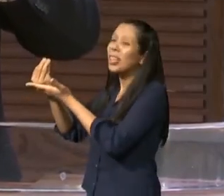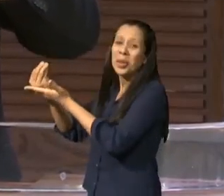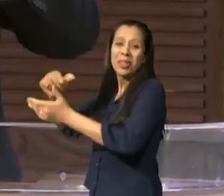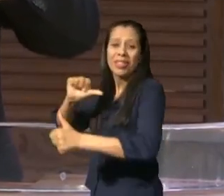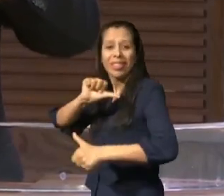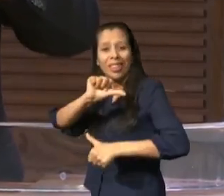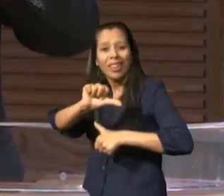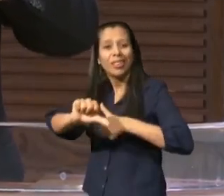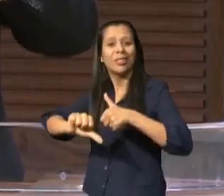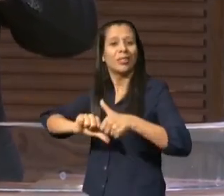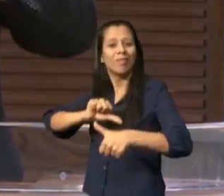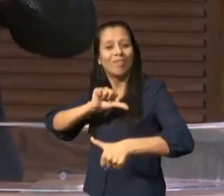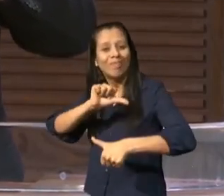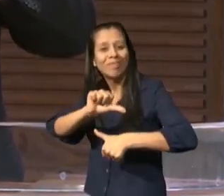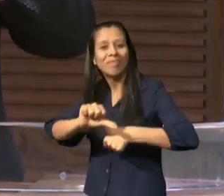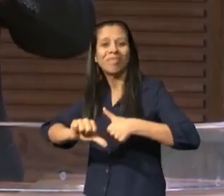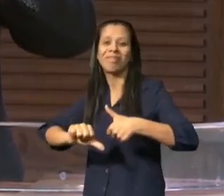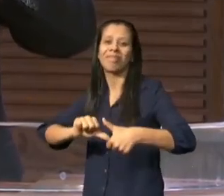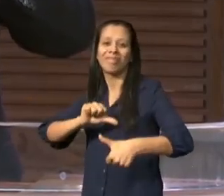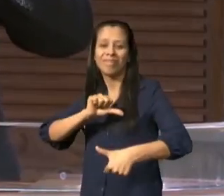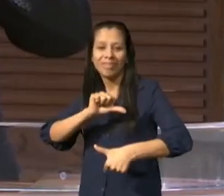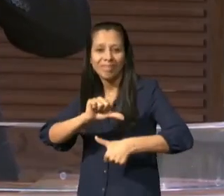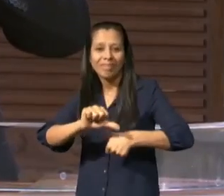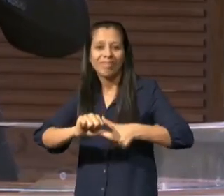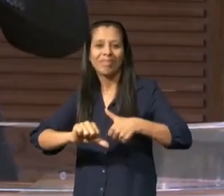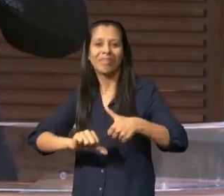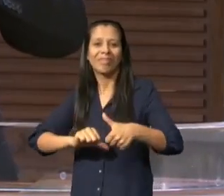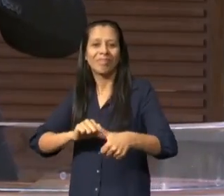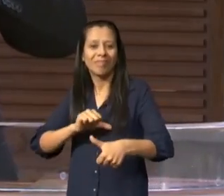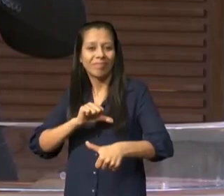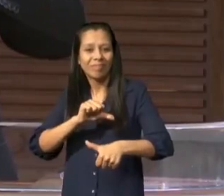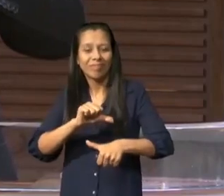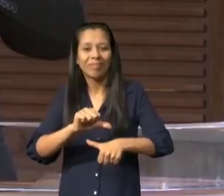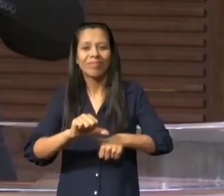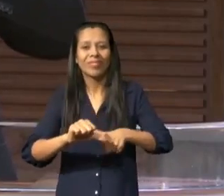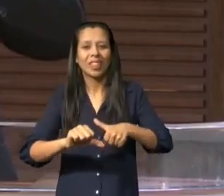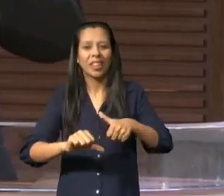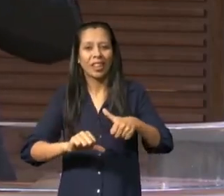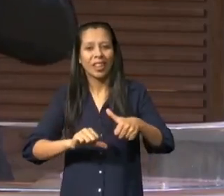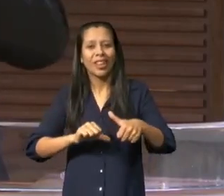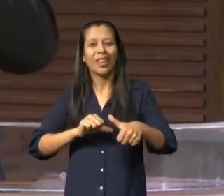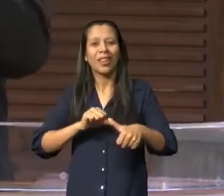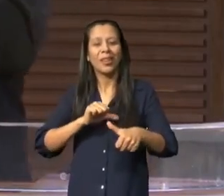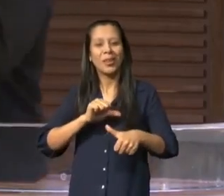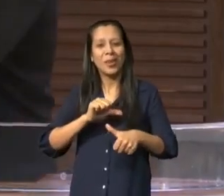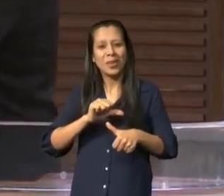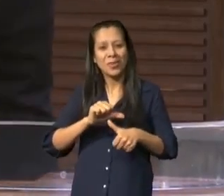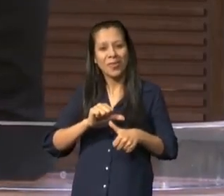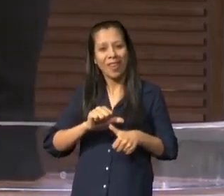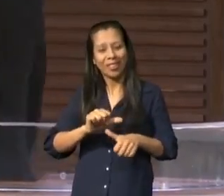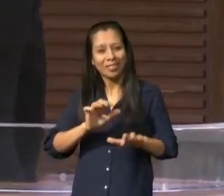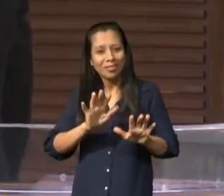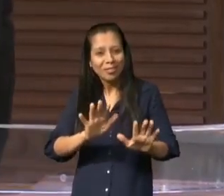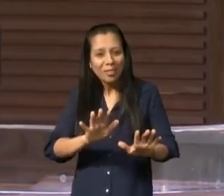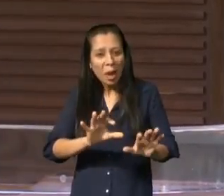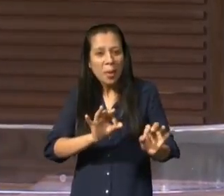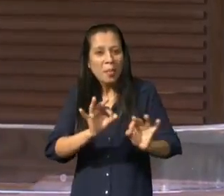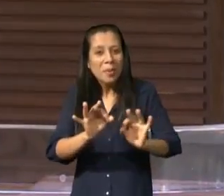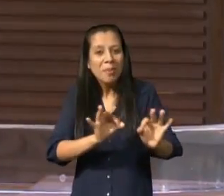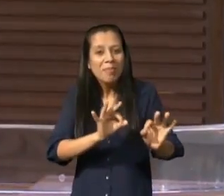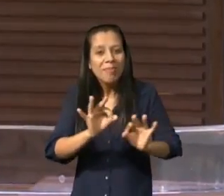Deus nos transforma e Deus nos faz pessoas candidatas a seu reino